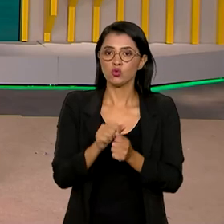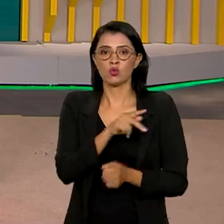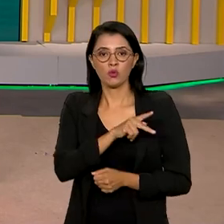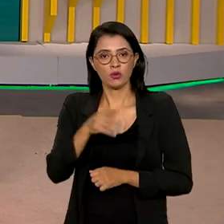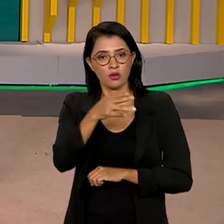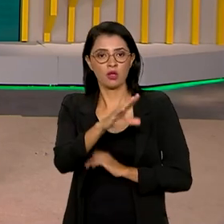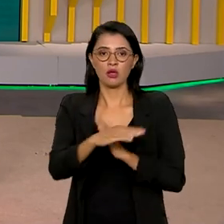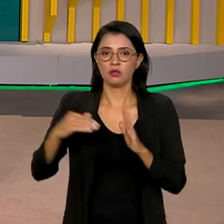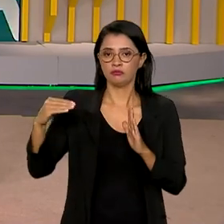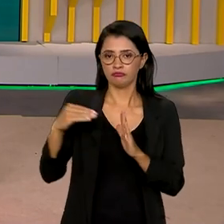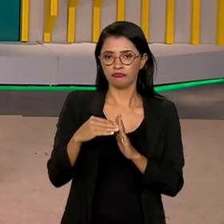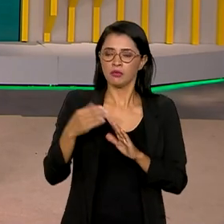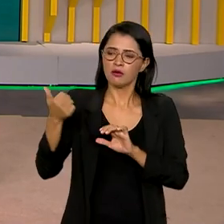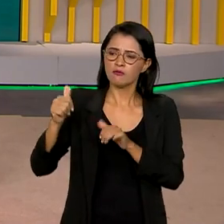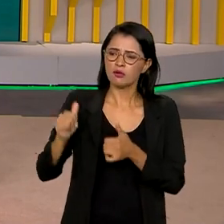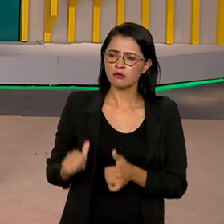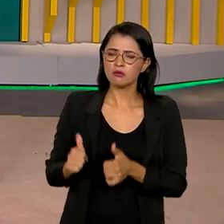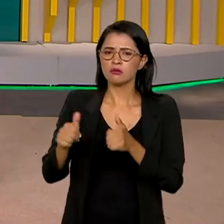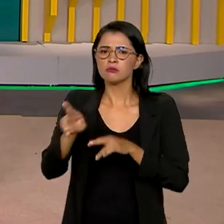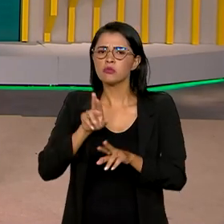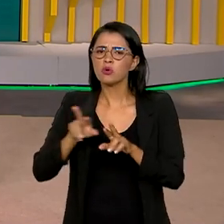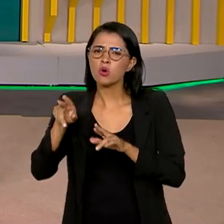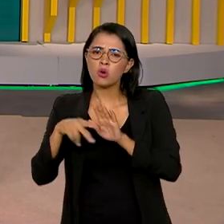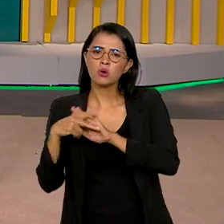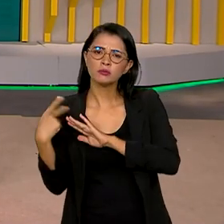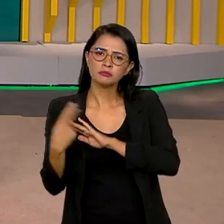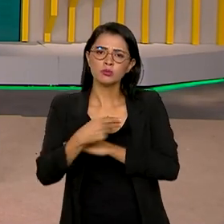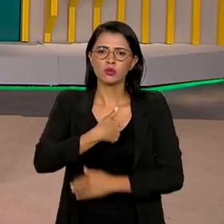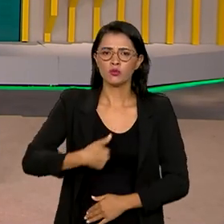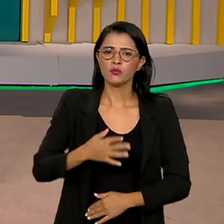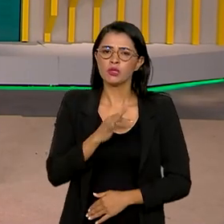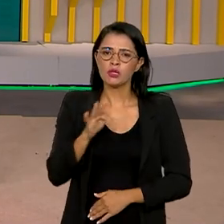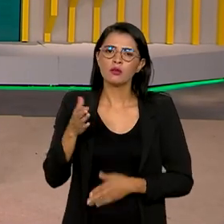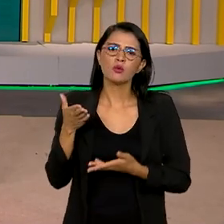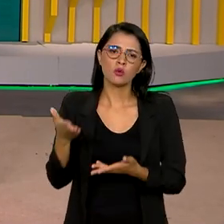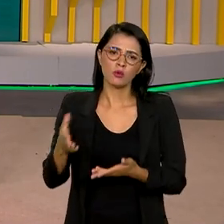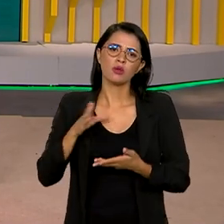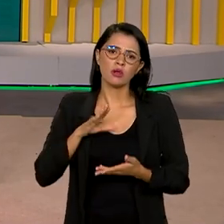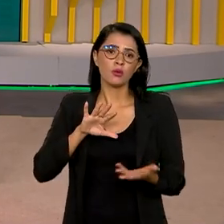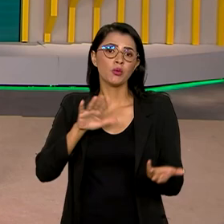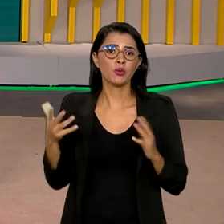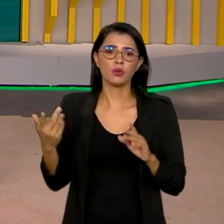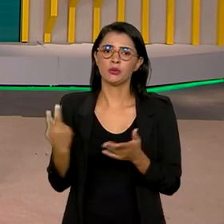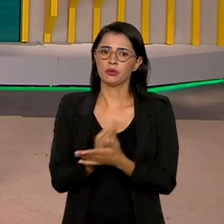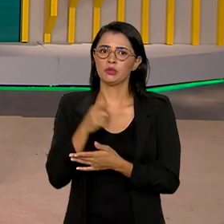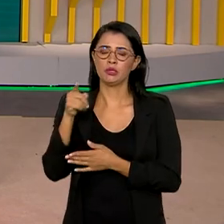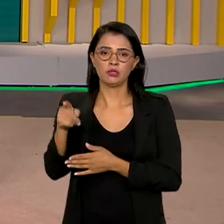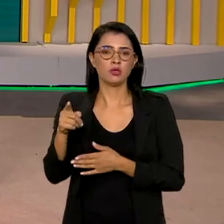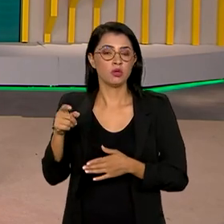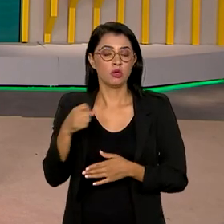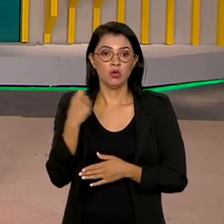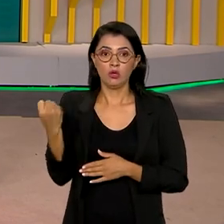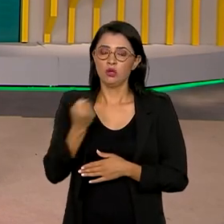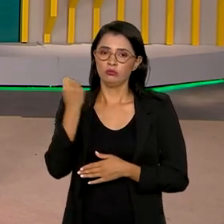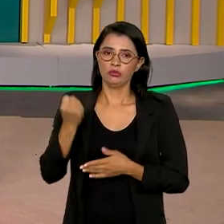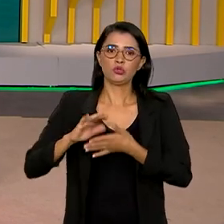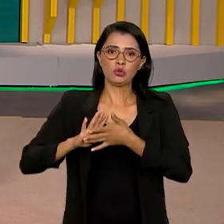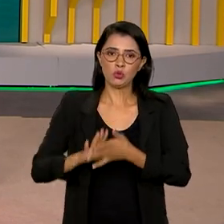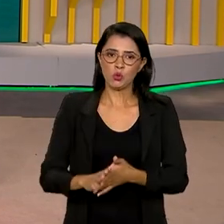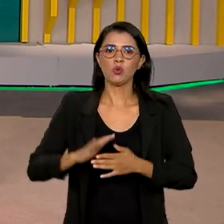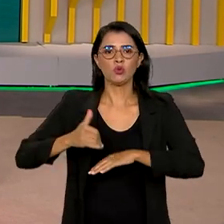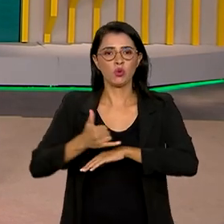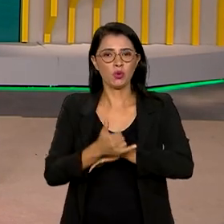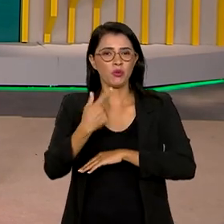Palácio da Alvorada para avaliar as respostas dadas pelo governo federal ao evento climático extremo que danificou a